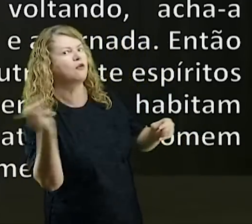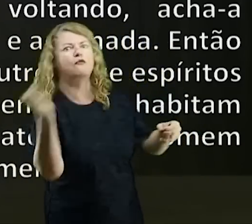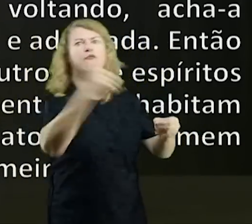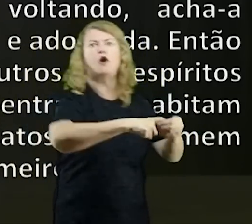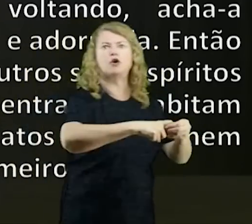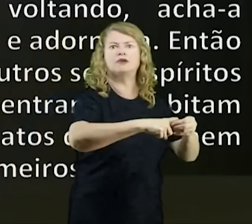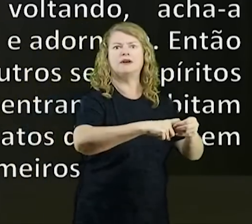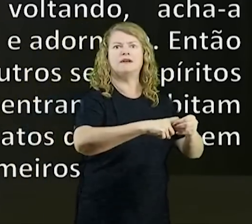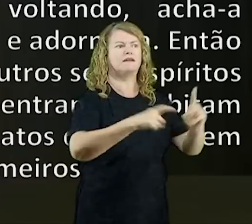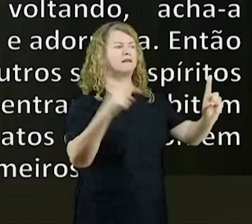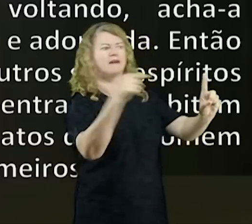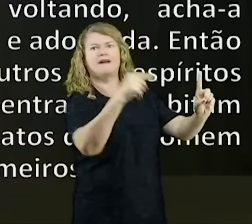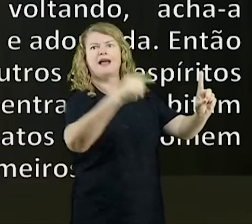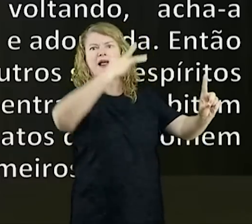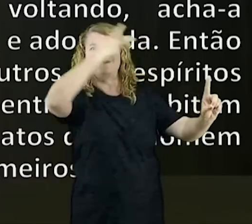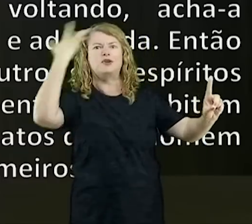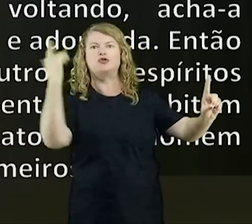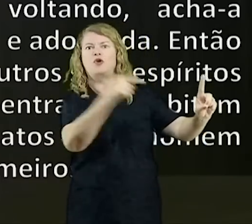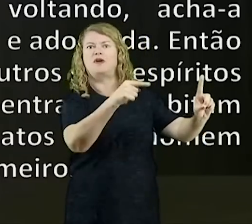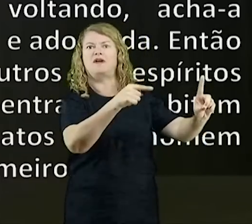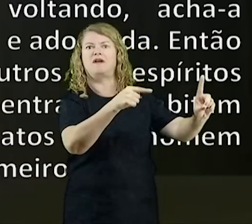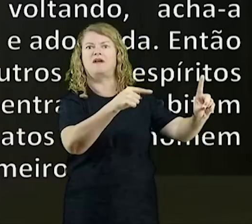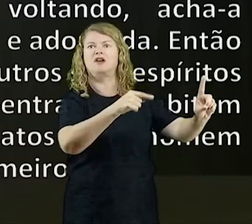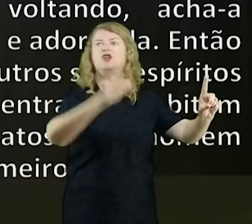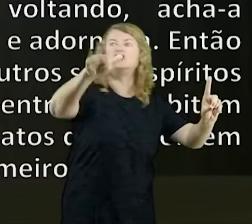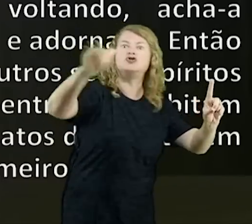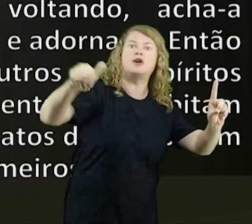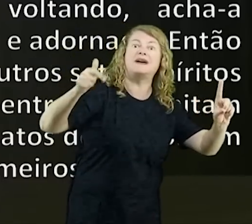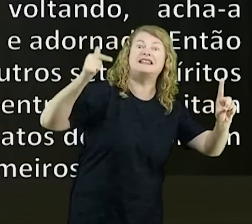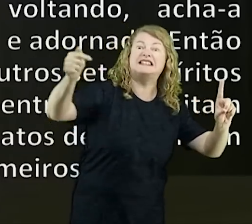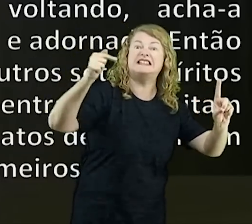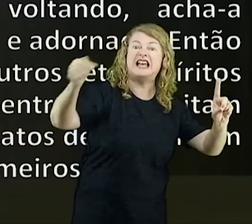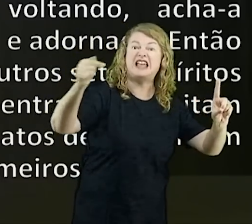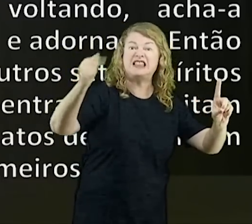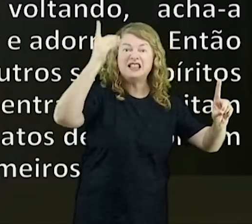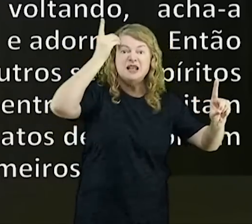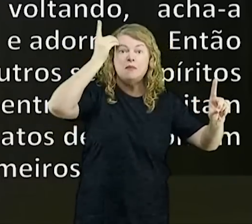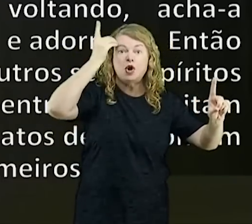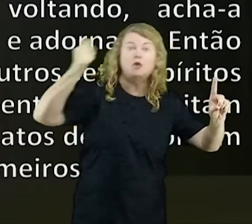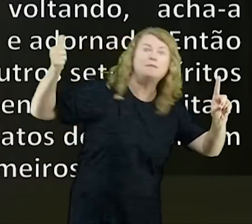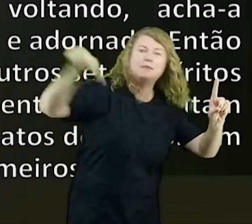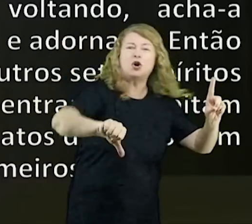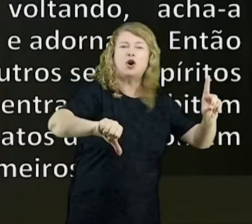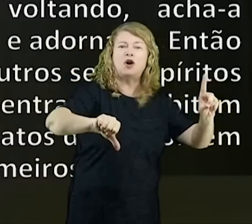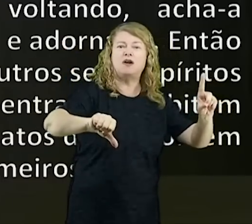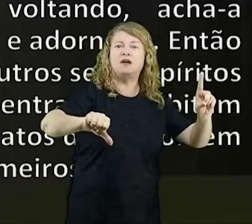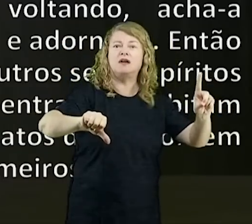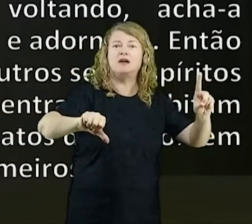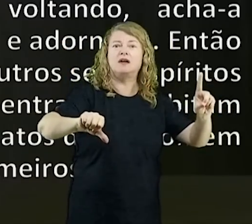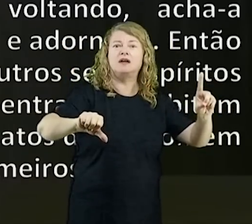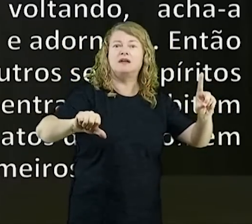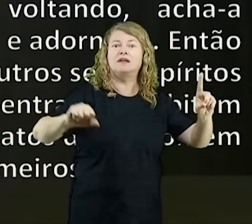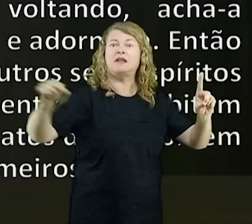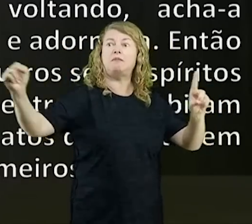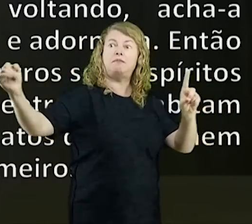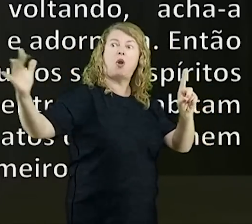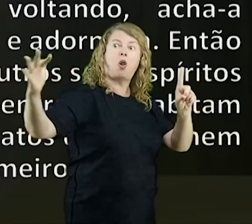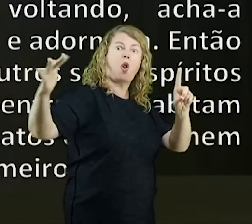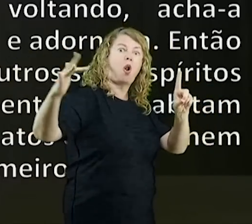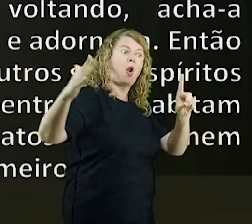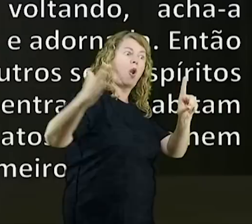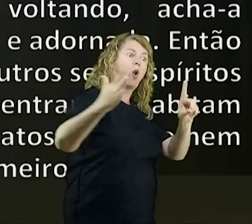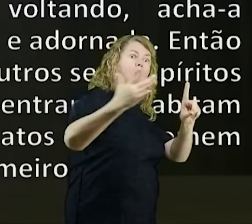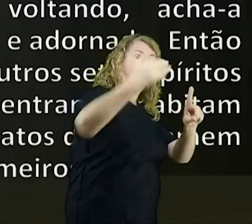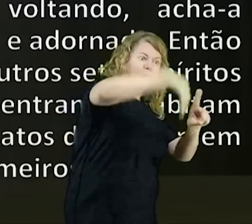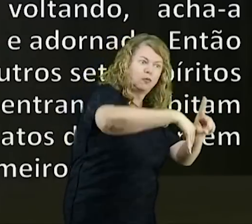Então vai e leva consigo outros sete espíritos piores do que ele. E entrando, habitam ali, e são os últimos